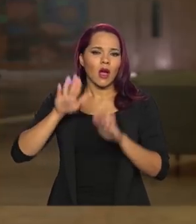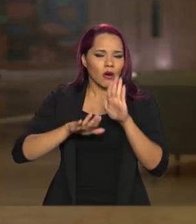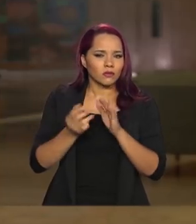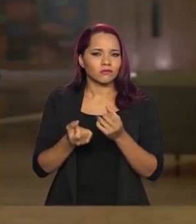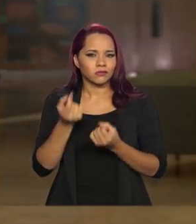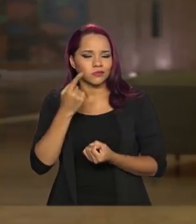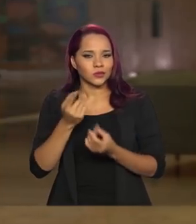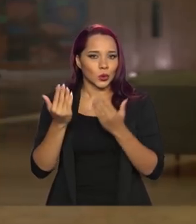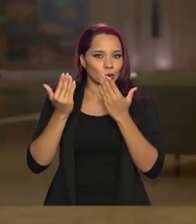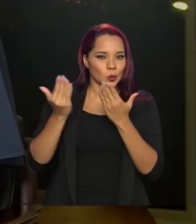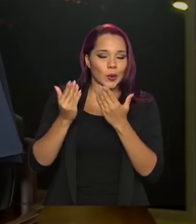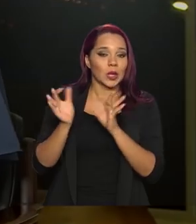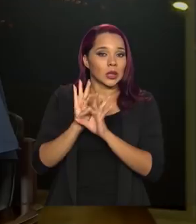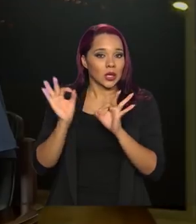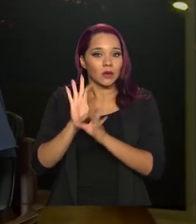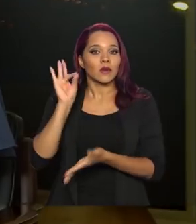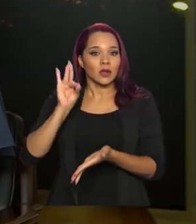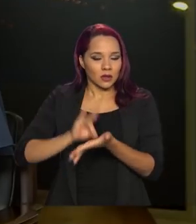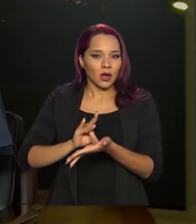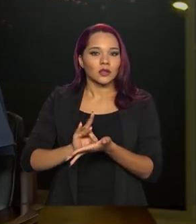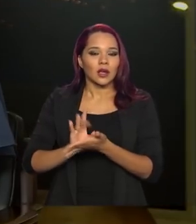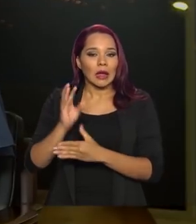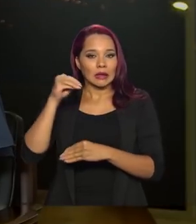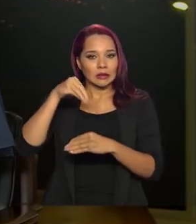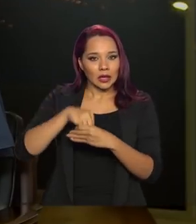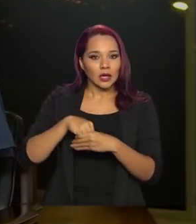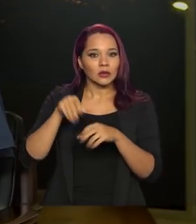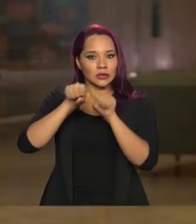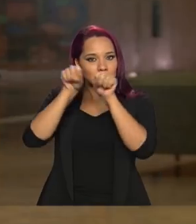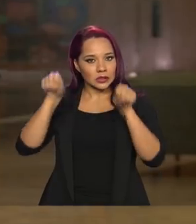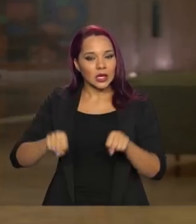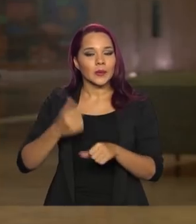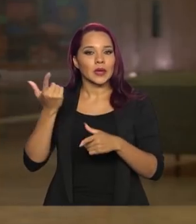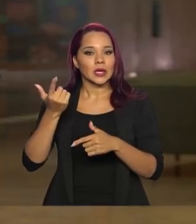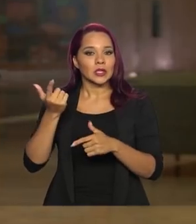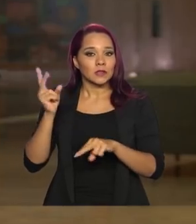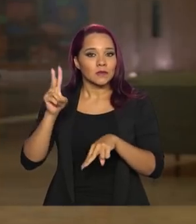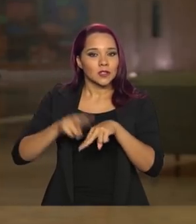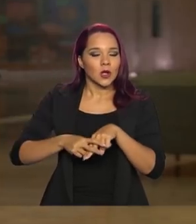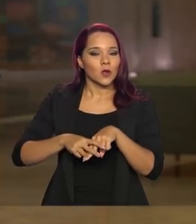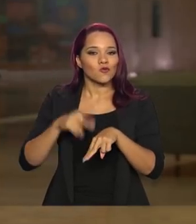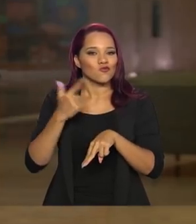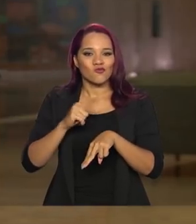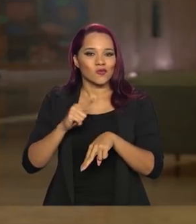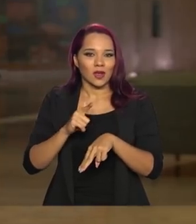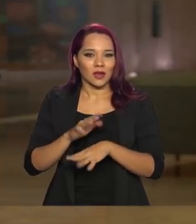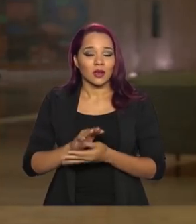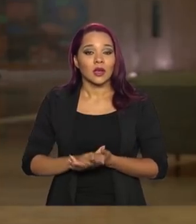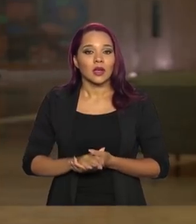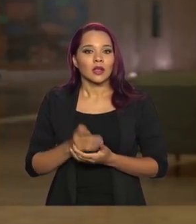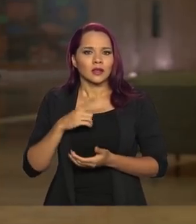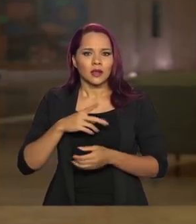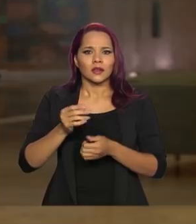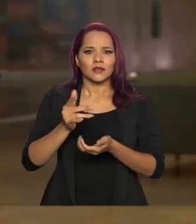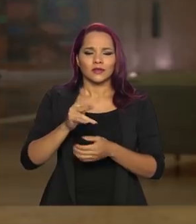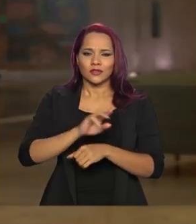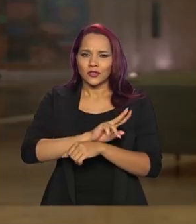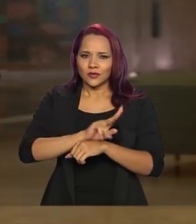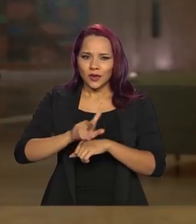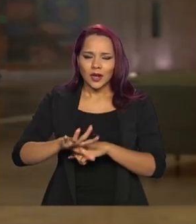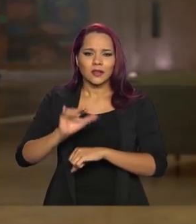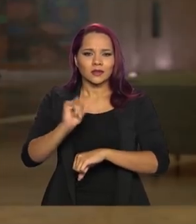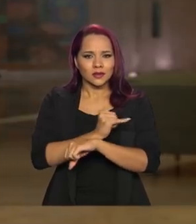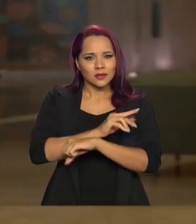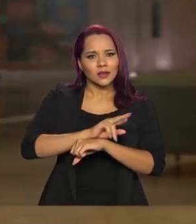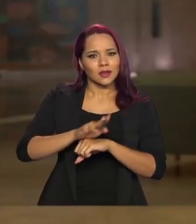suspeitos, nenhum deles foi confirmado. Dentro do caso, não existe nenhuma notícia de preso que tenha sido infectado. Uma série de medidas profiláticas vêm